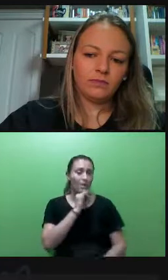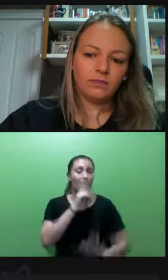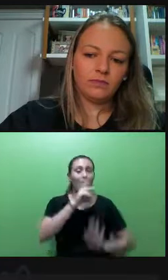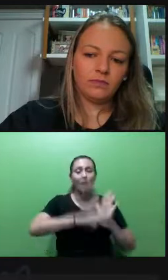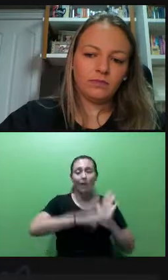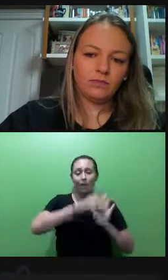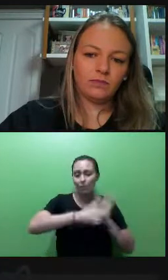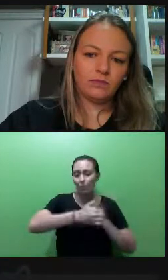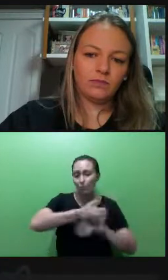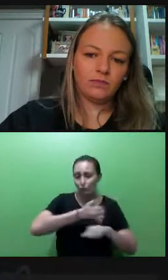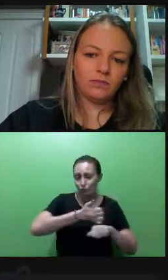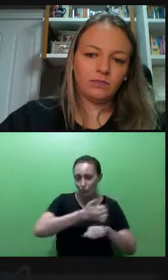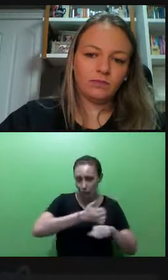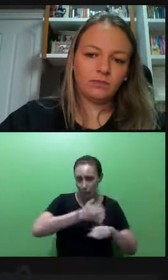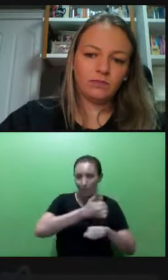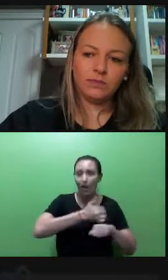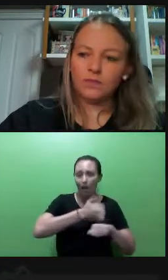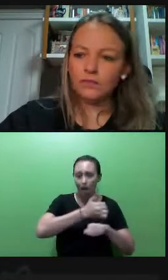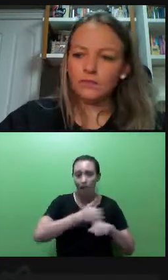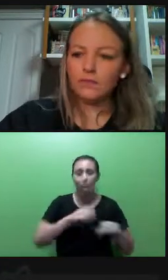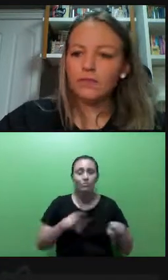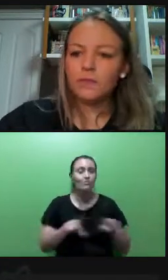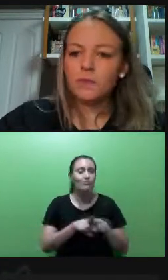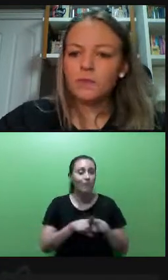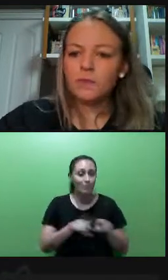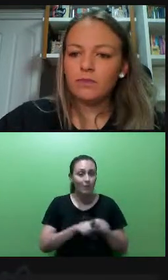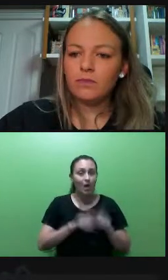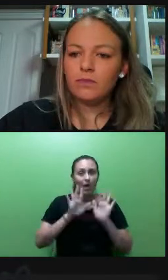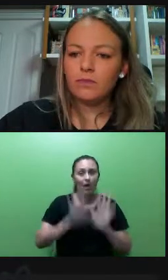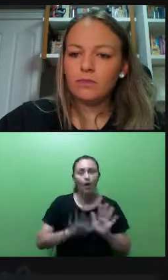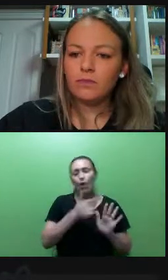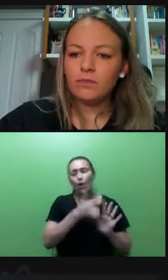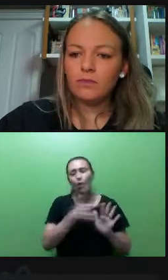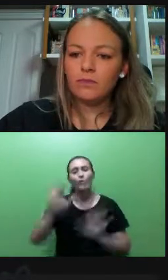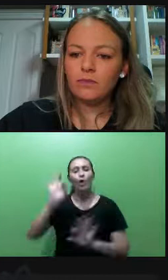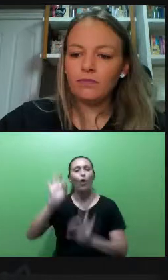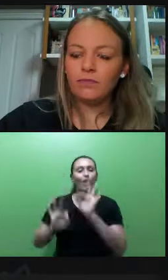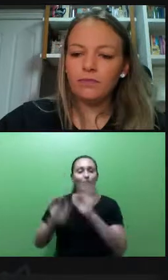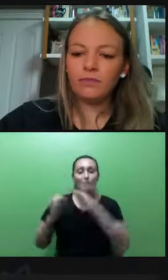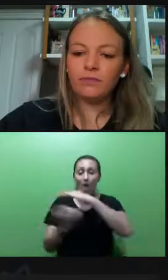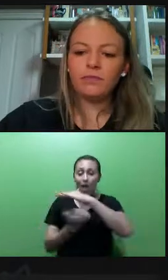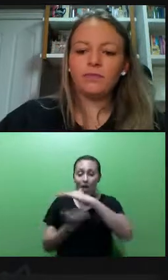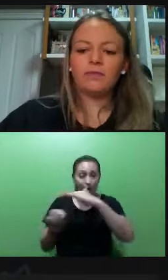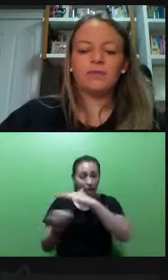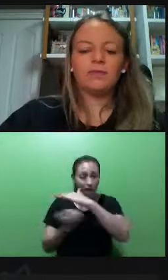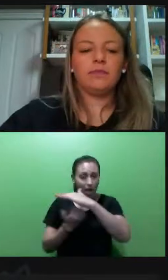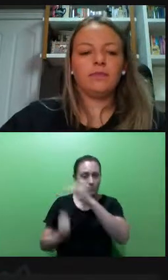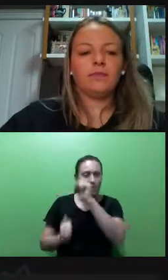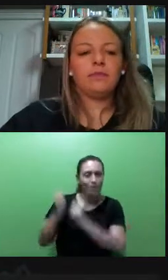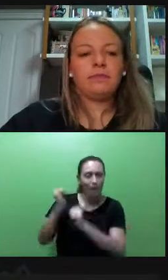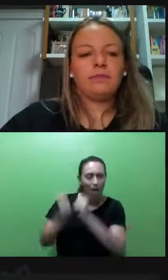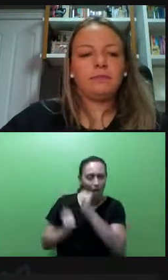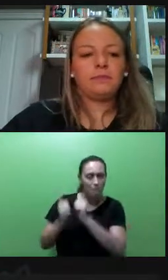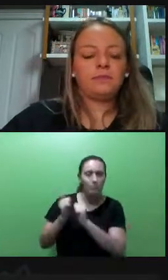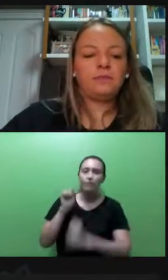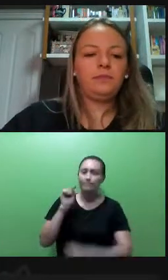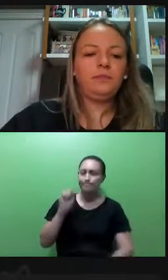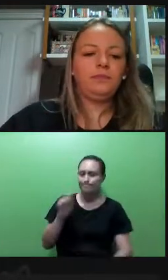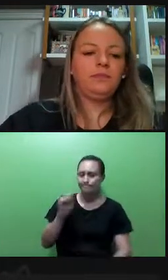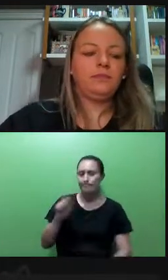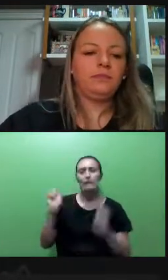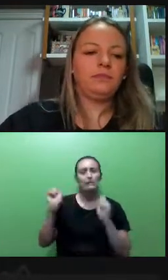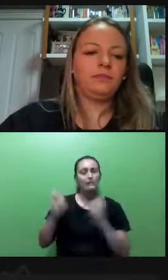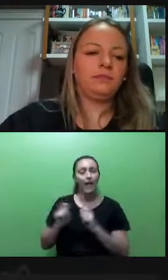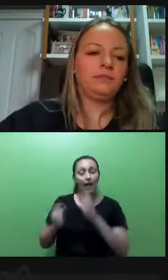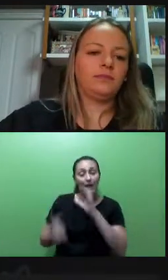é aquilo que eu já falei, de que as organizações, geralmente organizações grandes, mas pode ser também nas organizações pequenas, criar grupos de